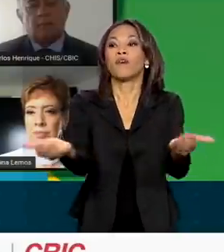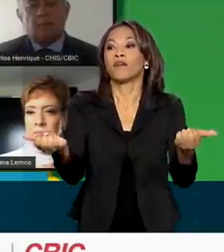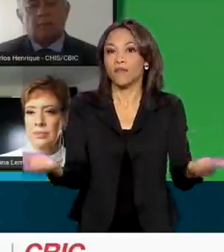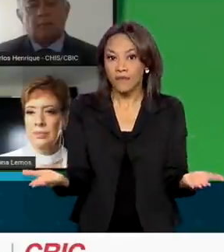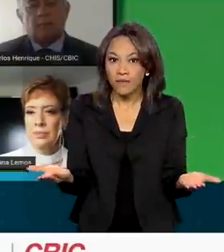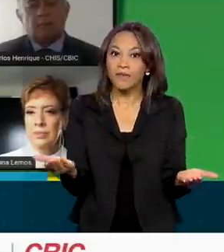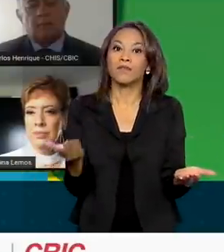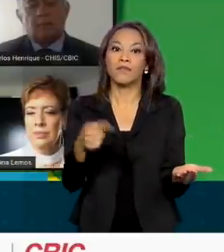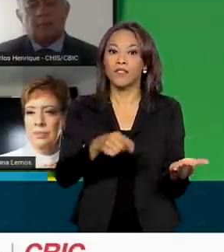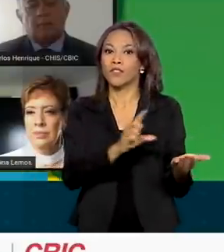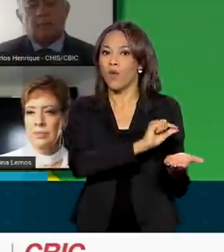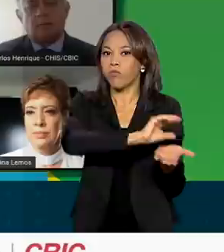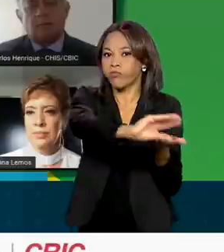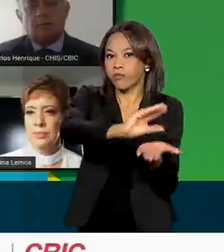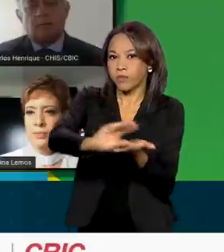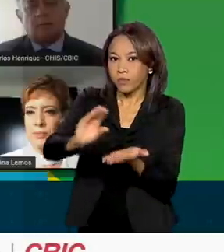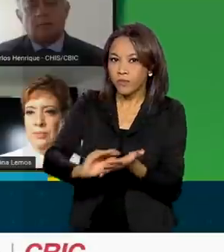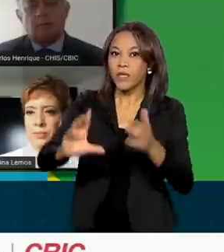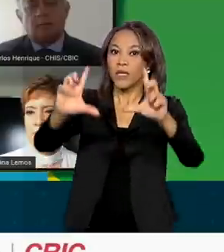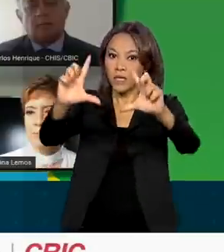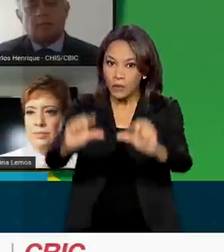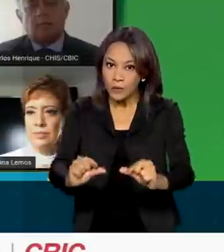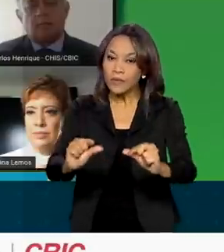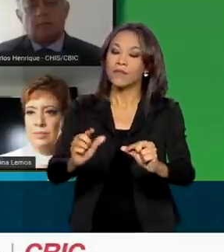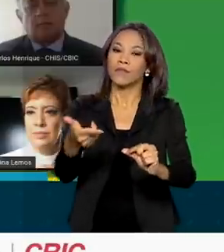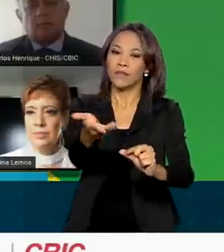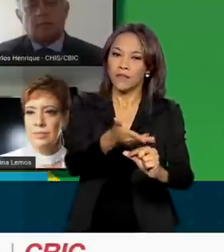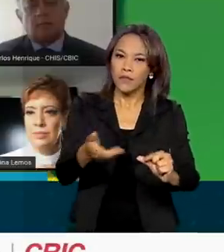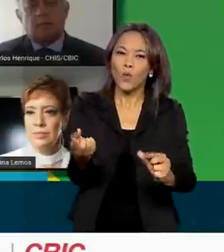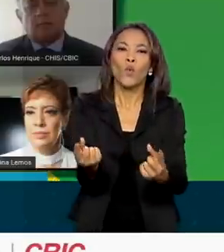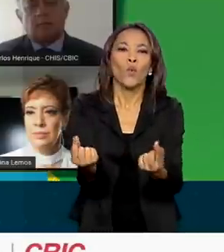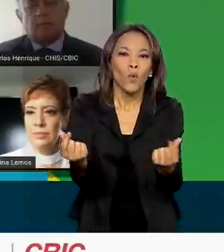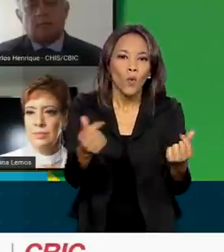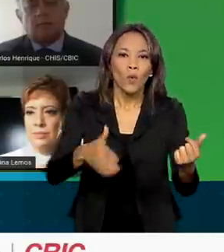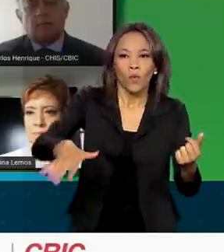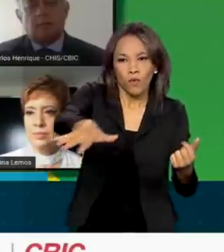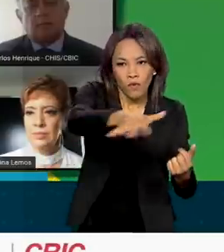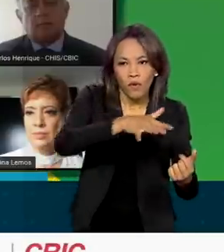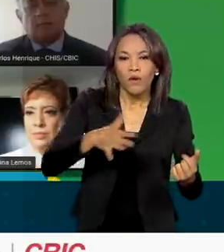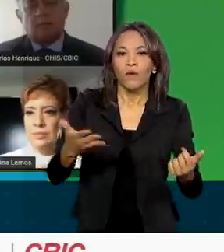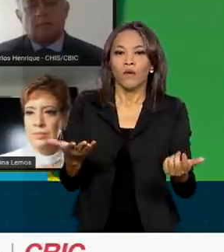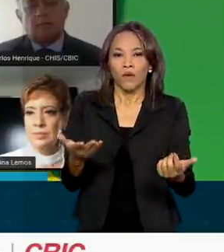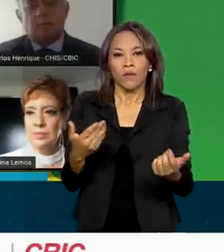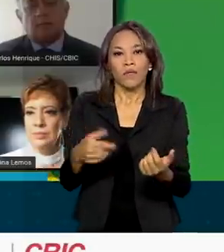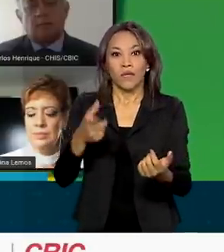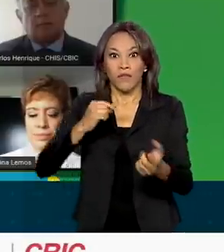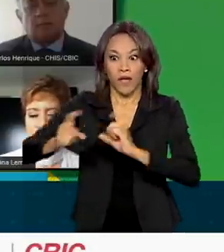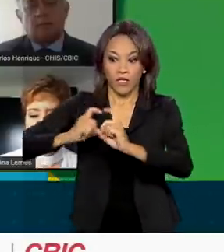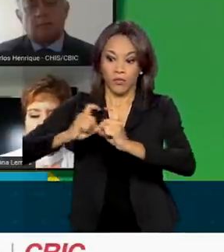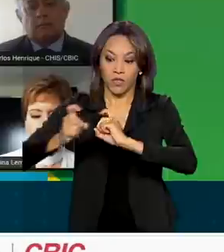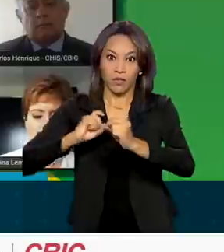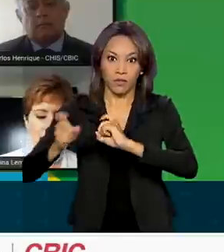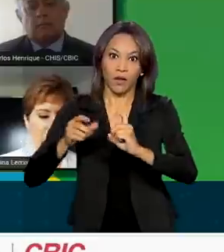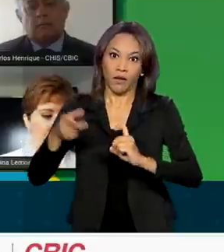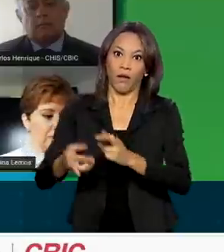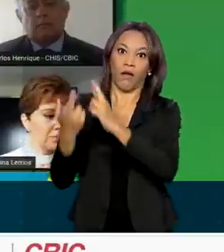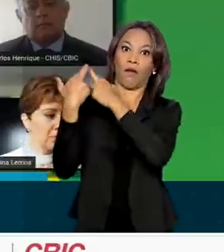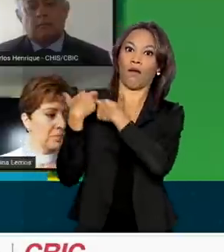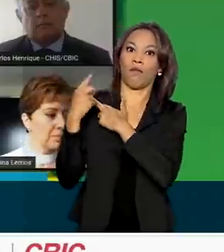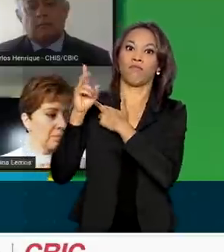recursos com a diminuição dos custos do agente financeiro e do agente operacional, que é a Caixa Econômica,